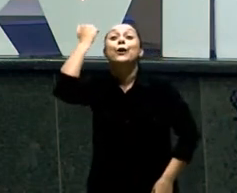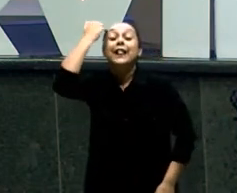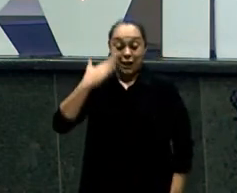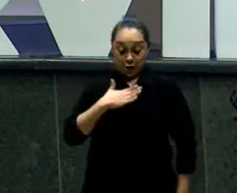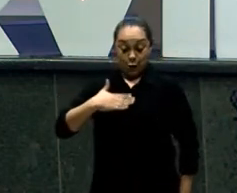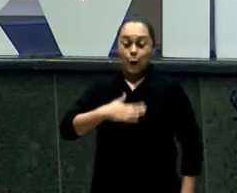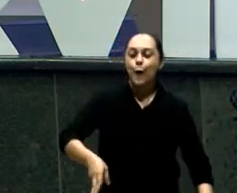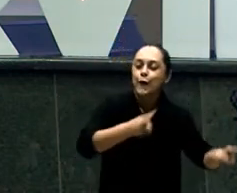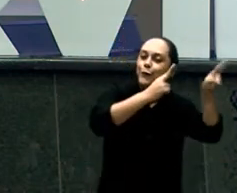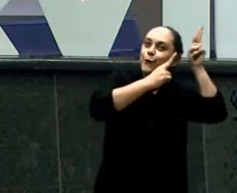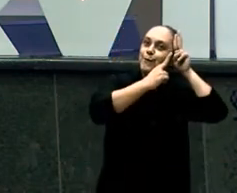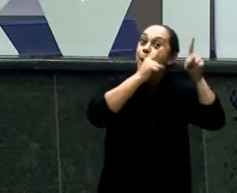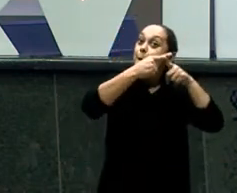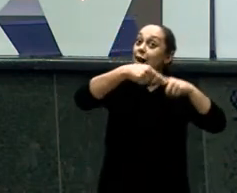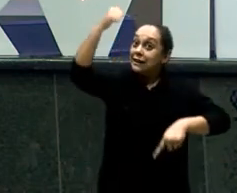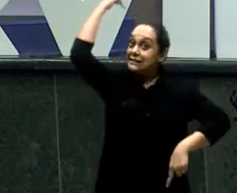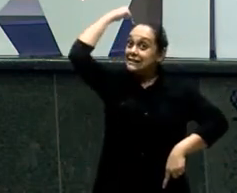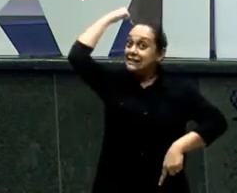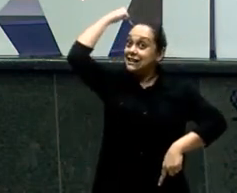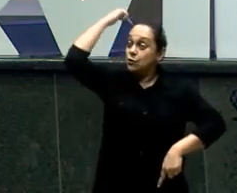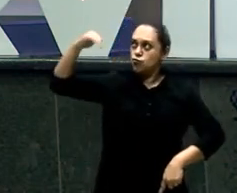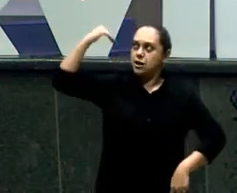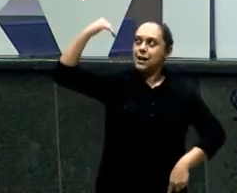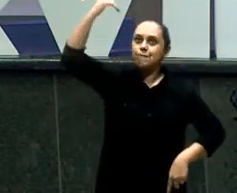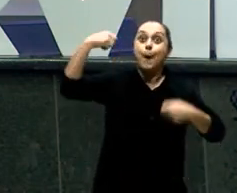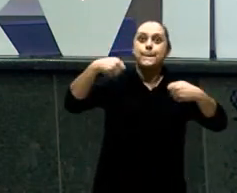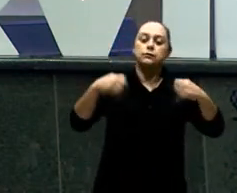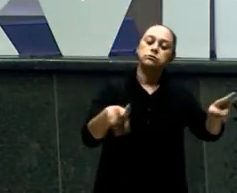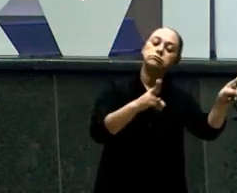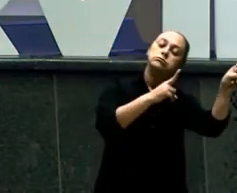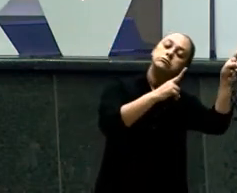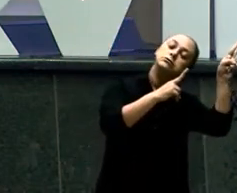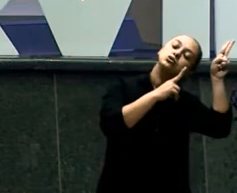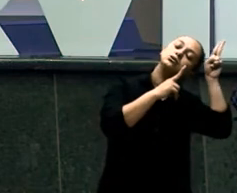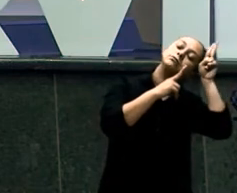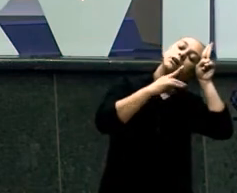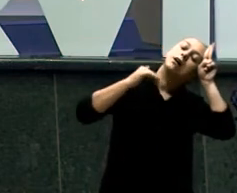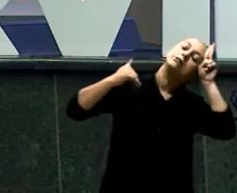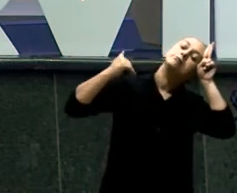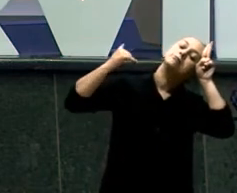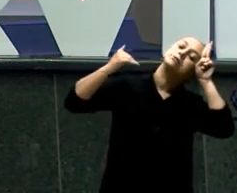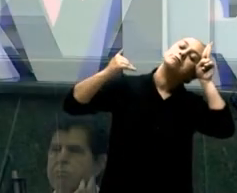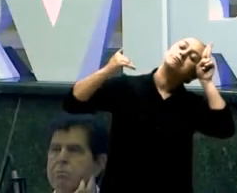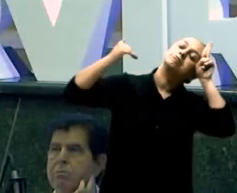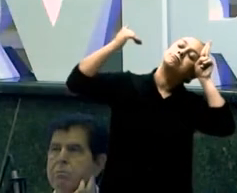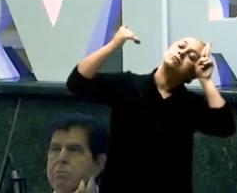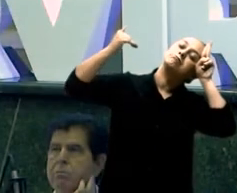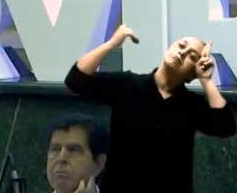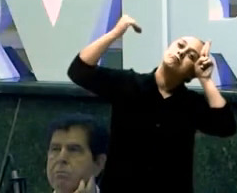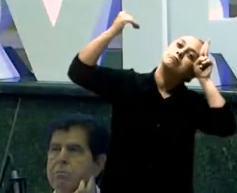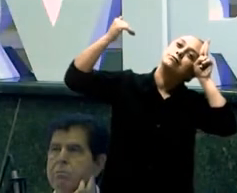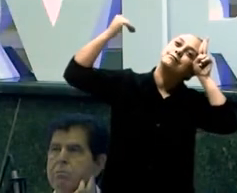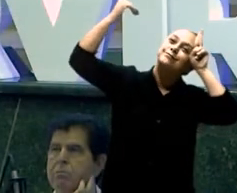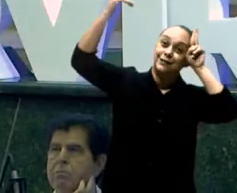Acorda Meio dia Com aquele Bafão Assim E chega lá Mãe Eu te amo Não é assim